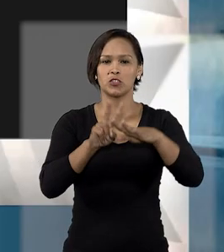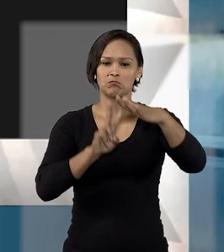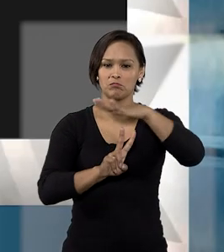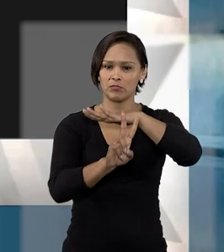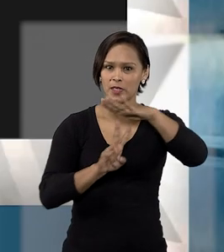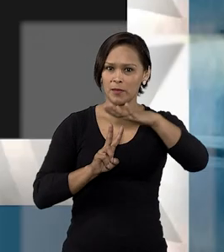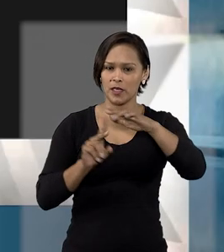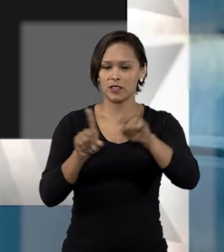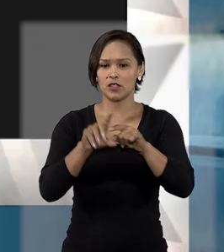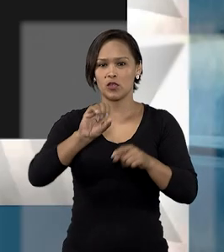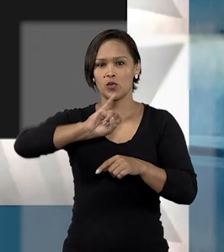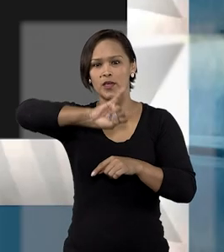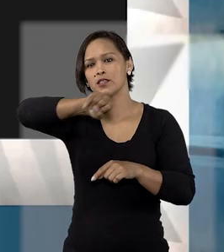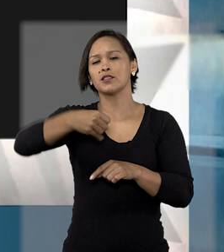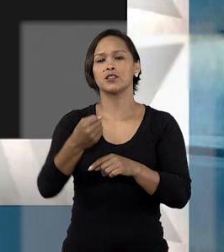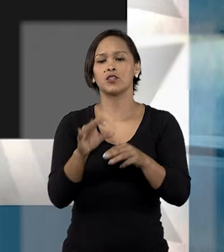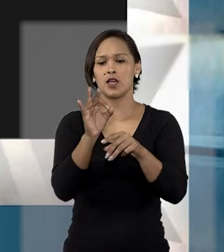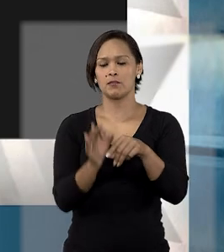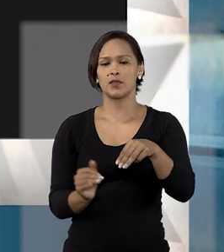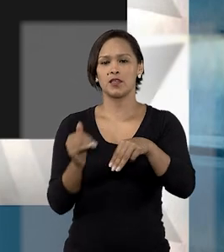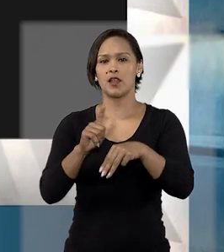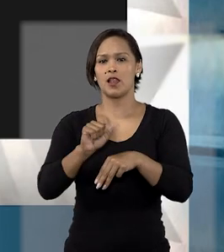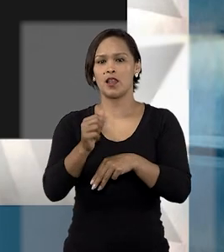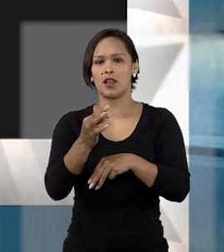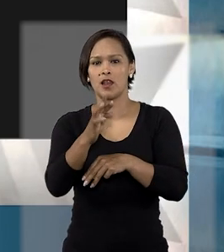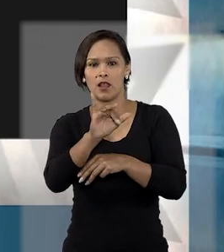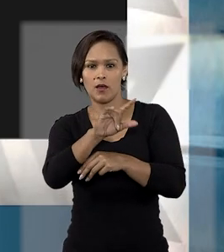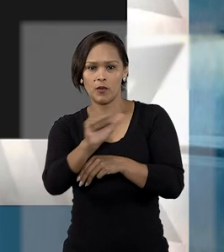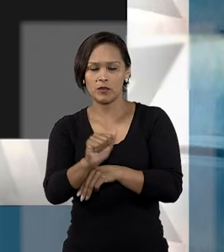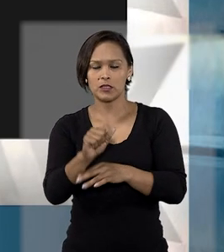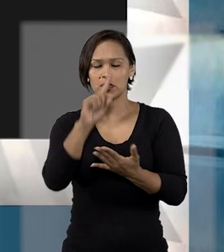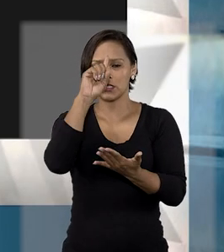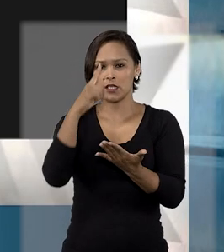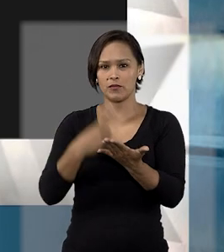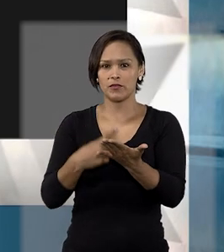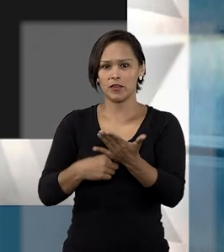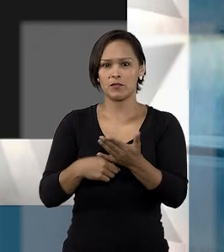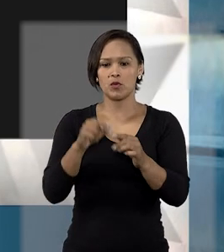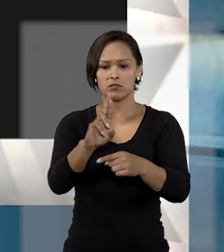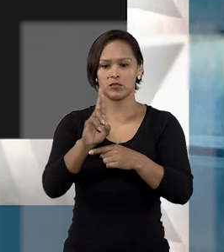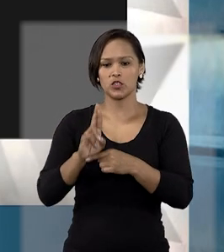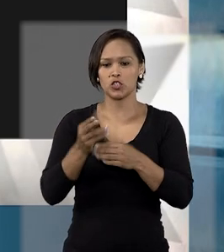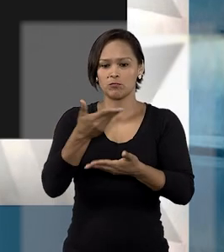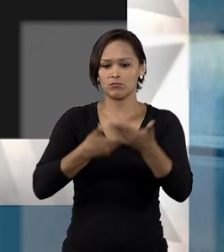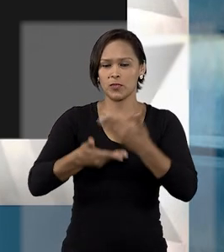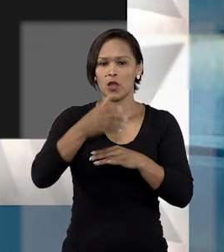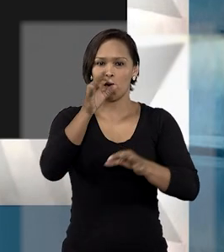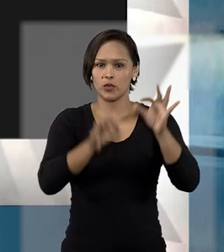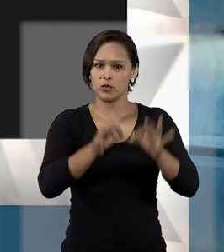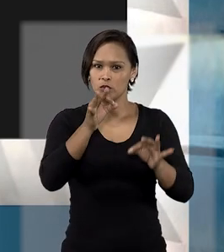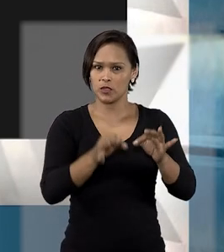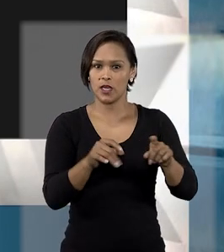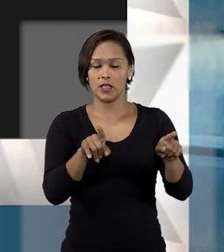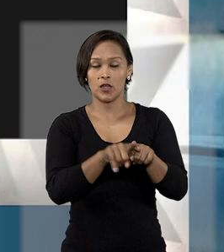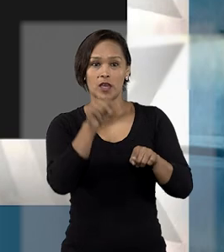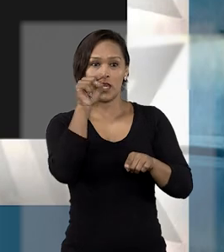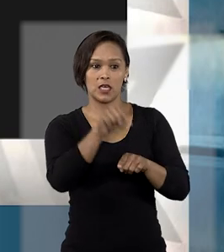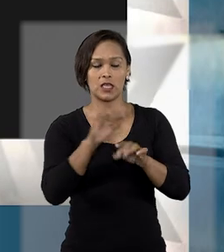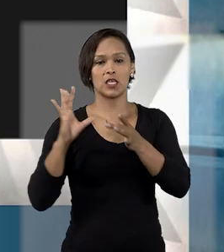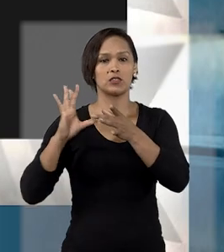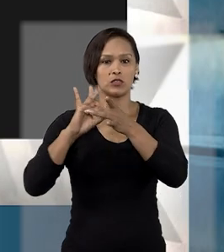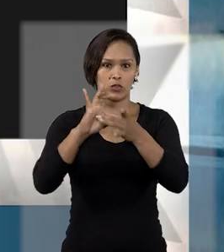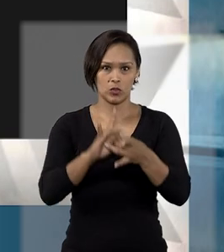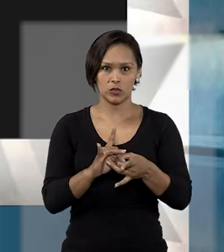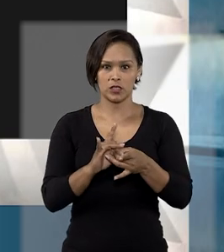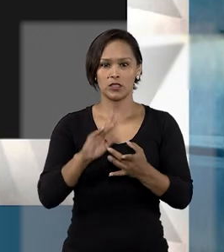No STJ, a ministra Laurita Vaz, relatora do caso, afirmou que a condenação transitou em julgado. E nesse contexto, o